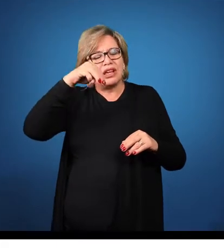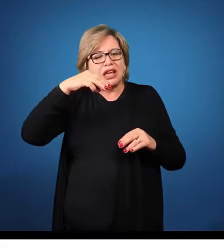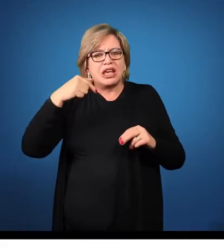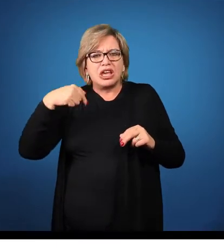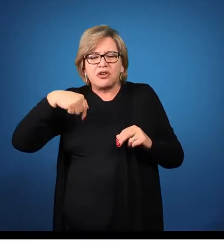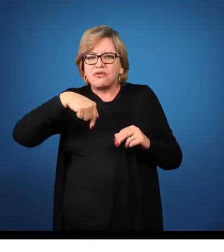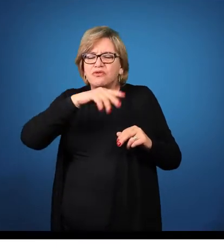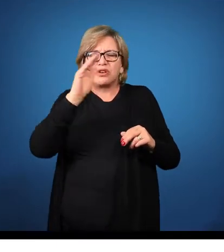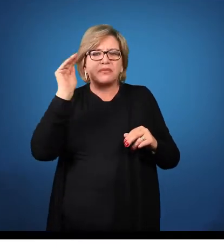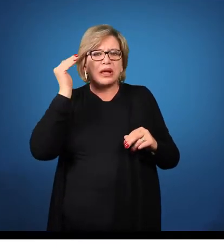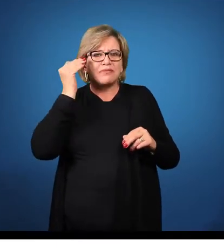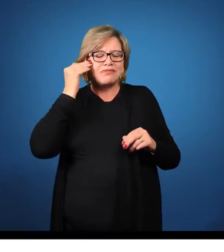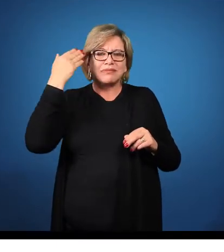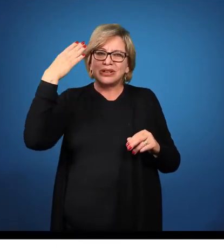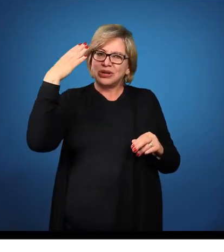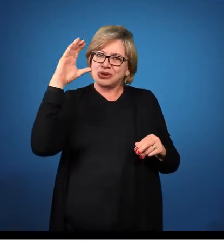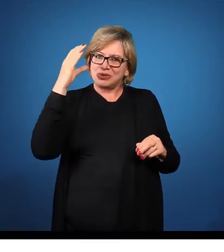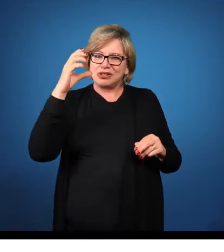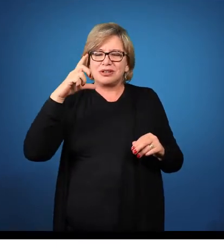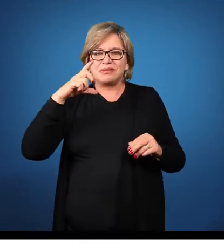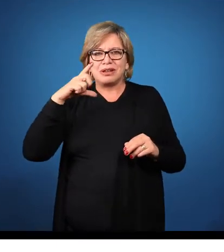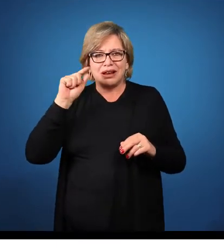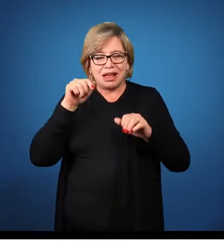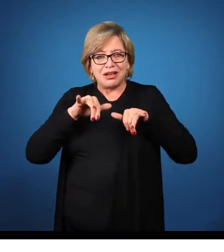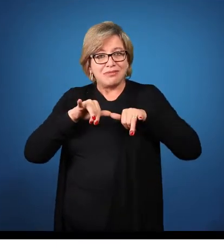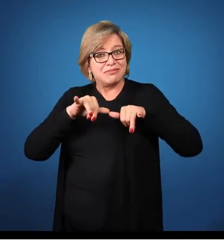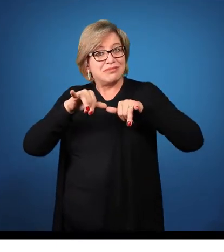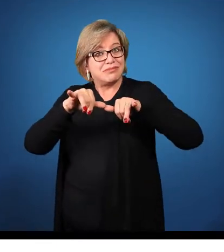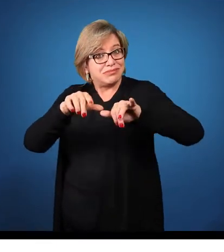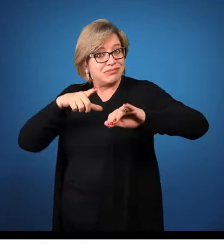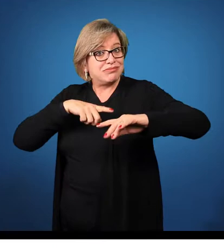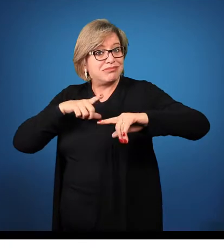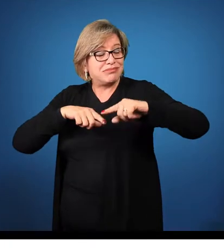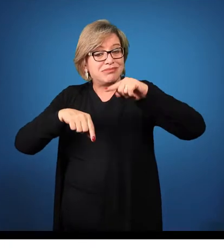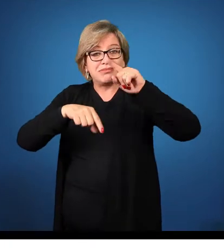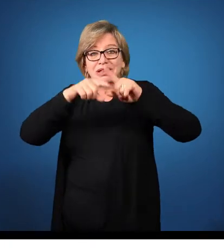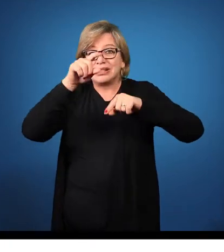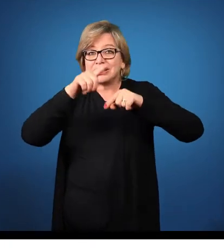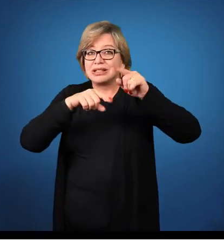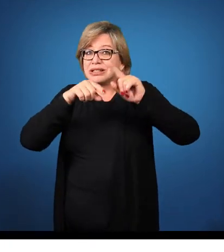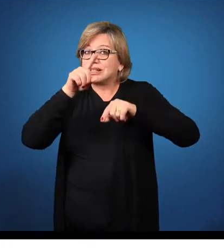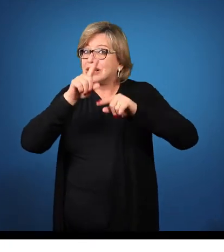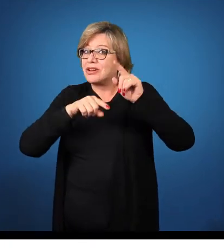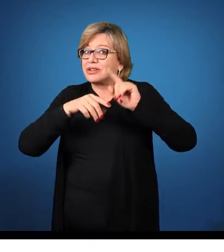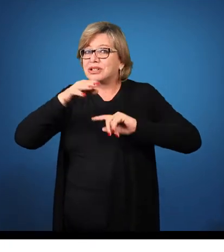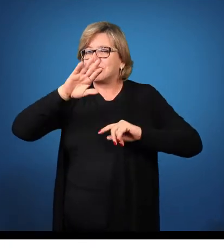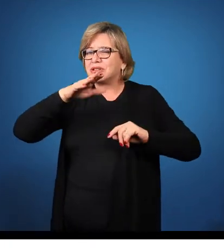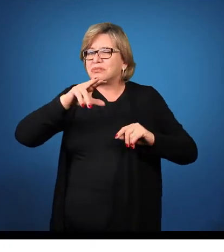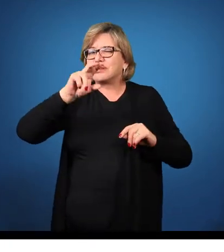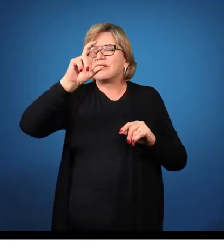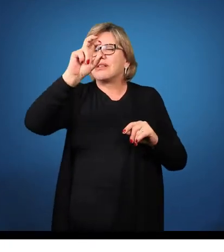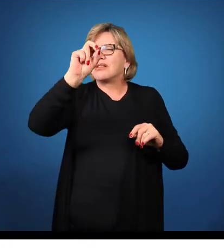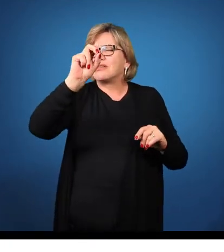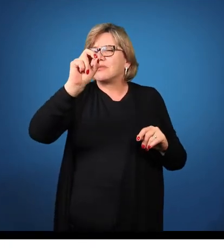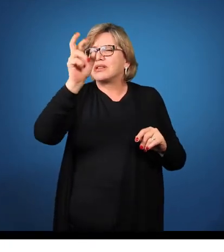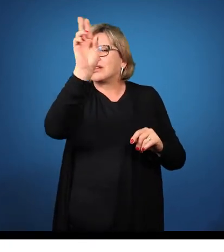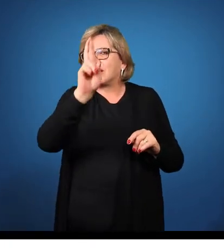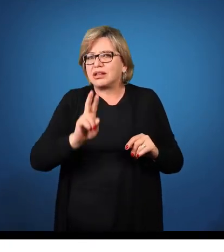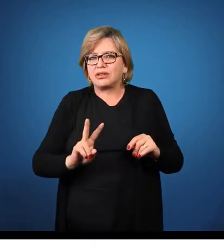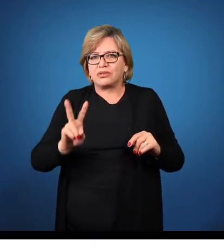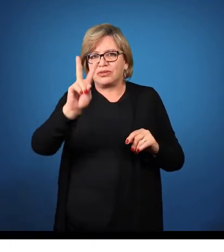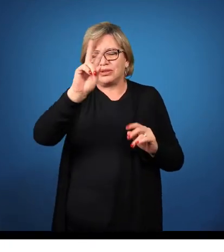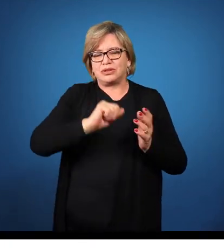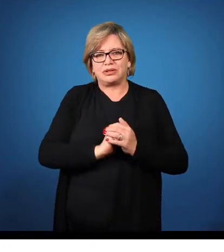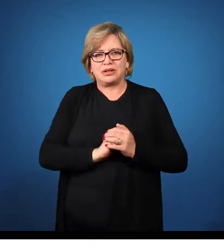grande supermercado tinha lá um produto, que originalmente esse produto custa em torno de R$50. A